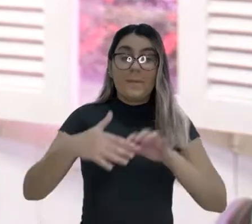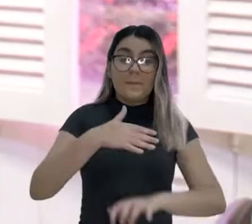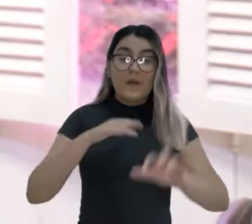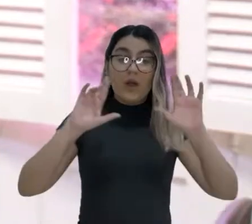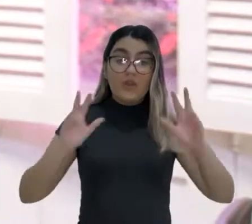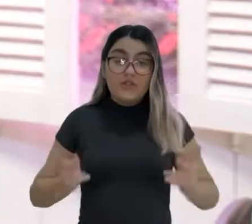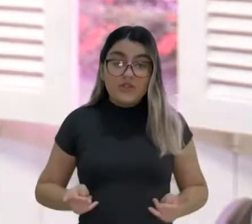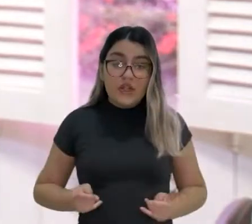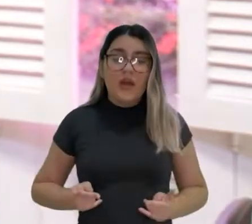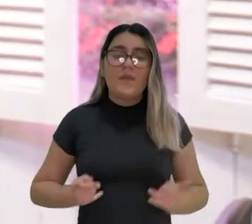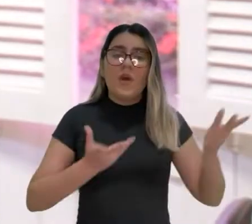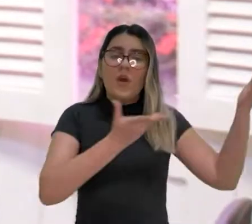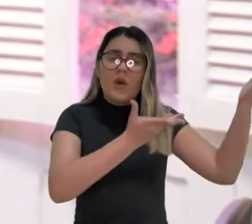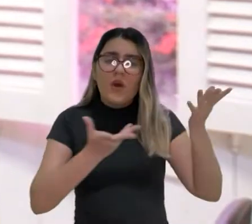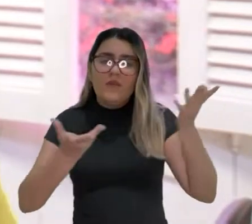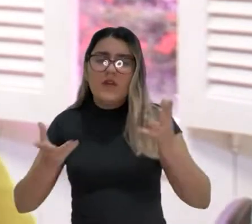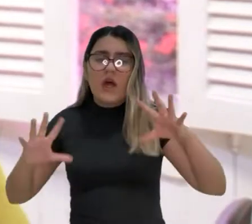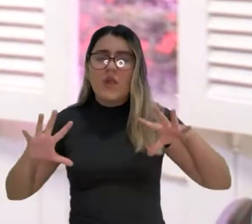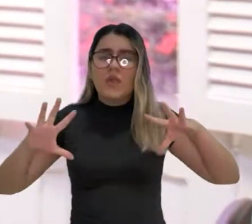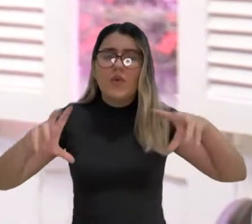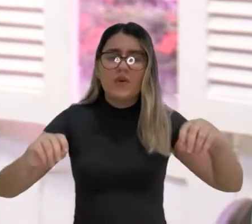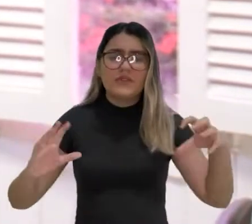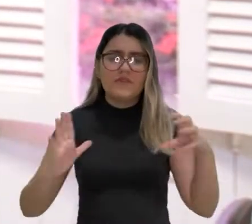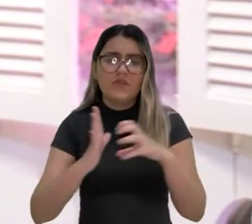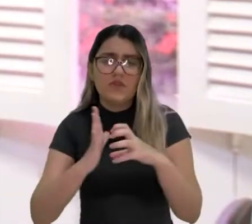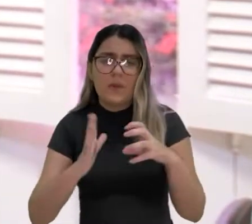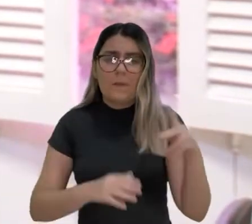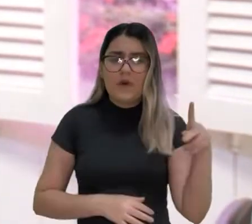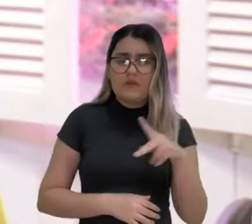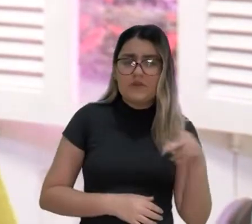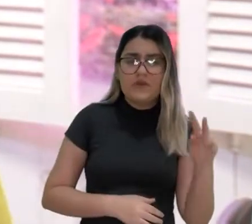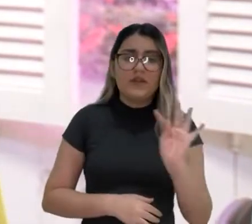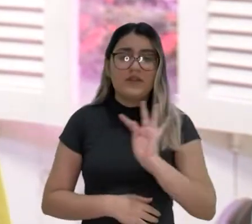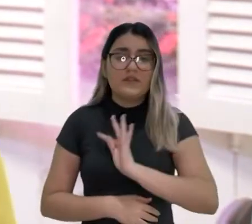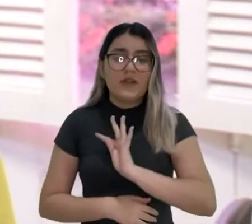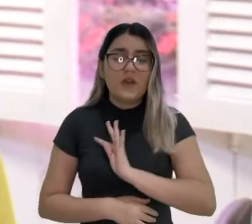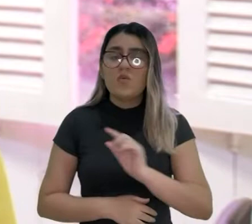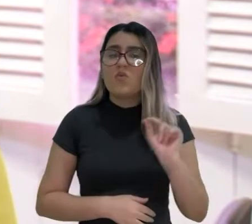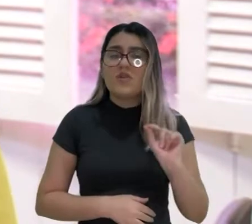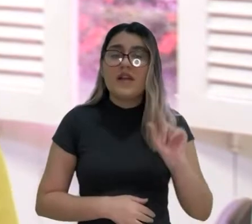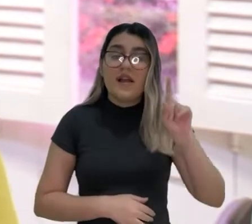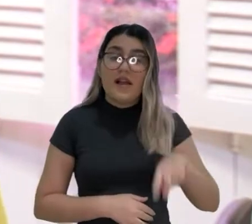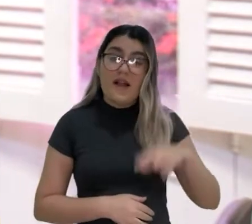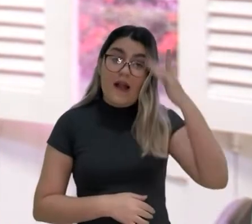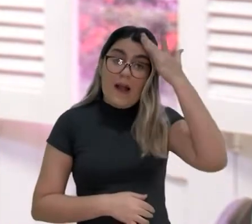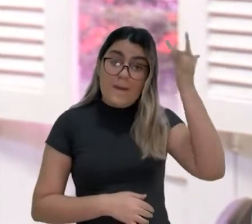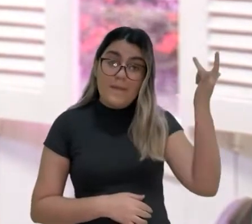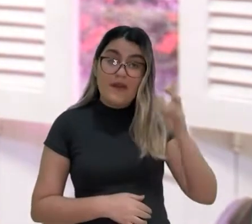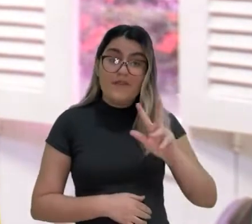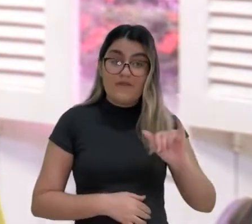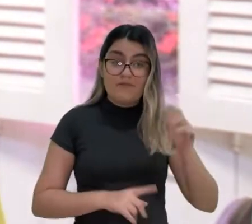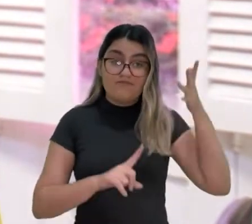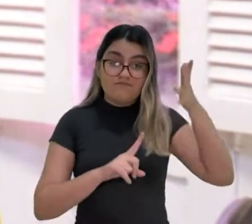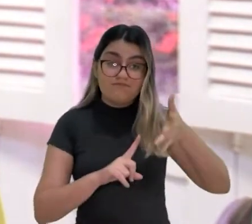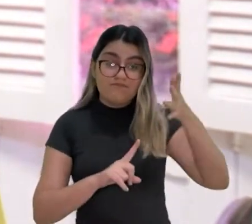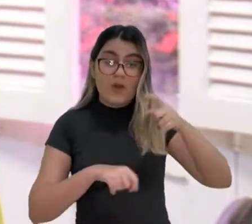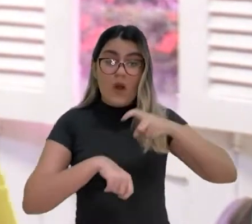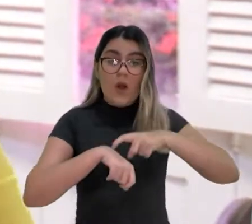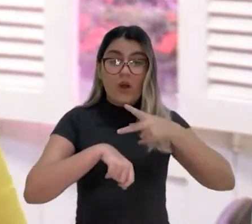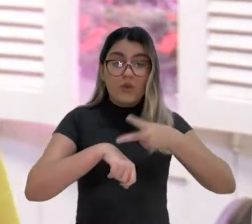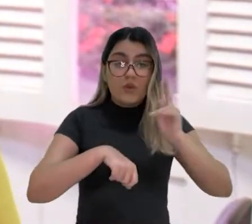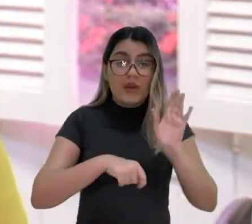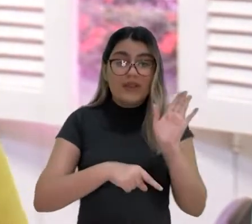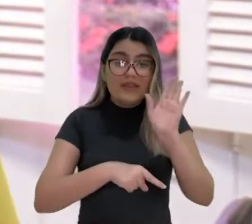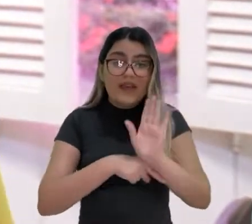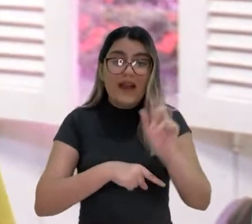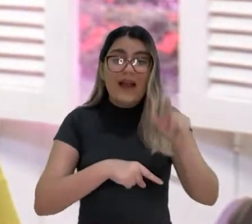A Proreitoria de Gestão de Pessoas está convidando todos os servidores, docentes e técnico-administrativos para uma palestra que vai ser realizada amanhã,